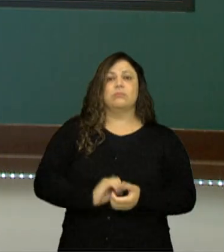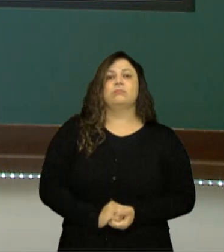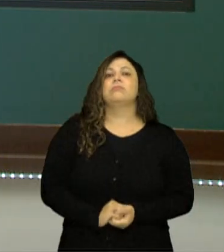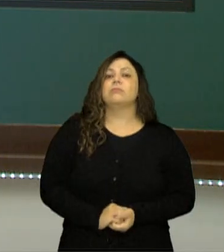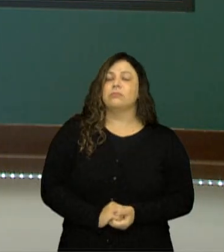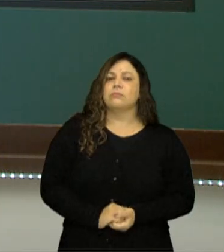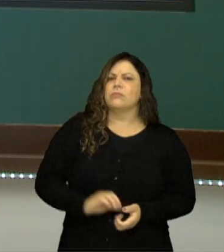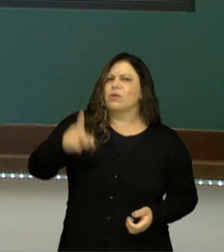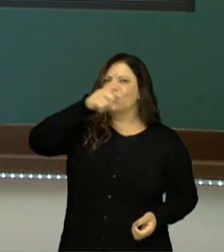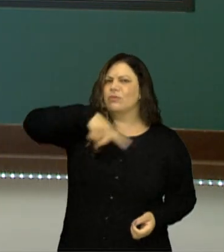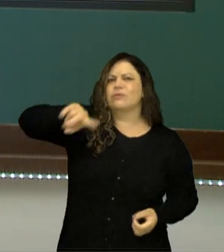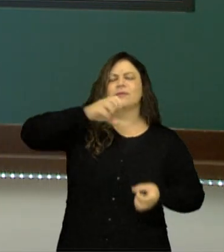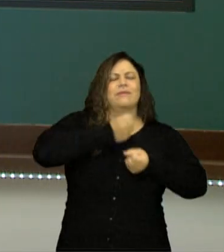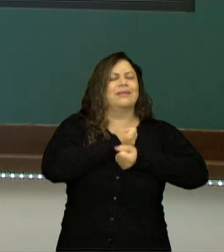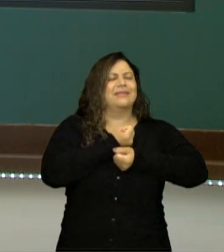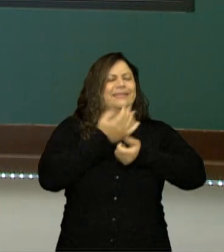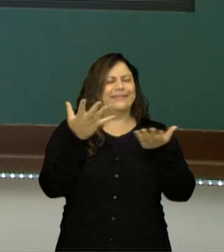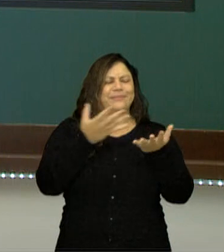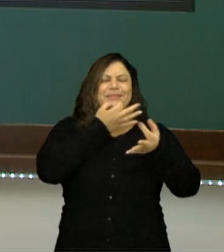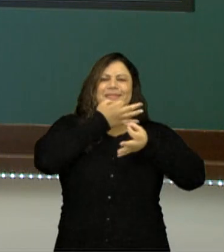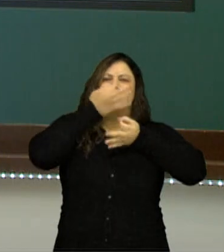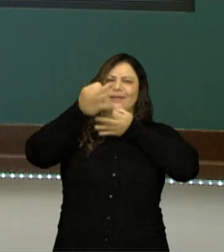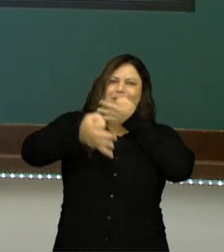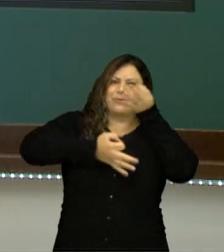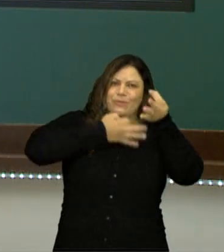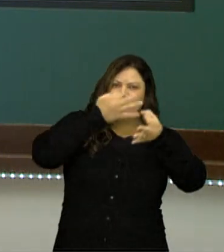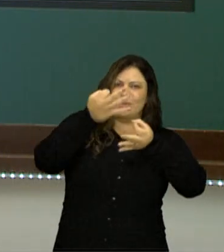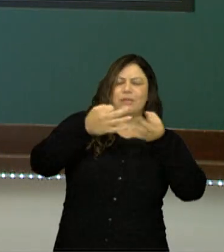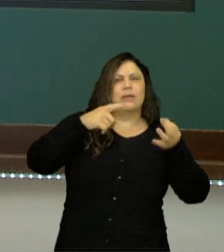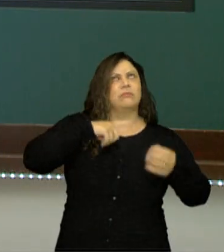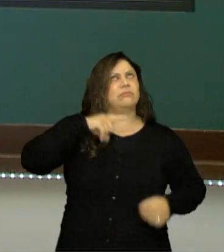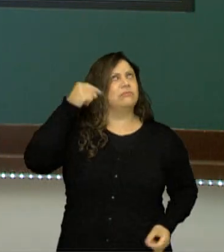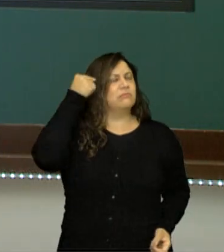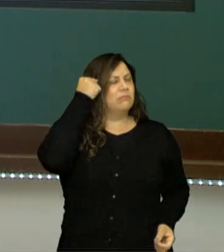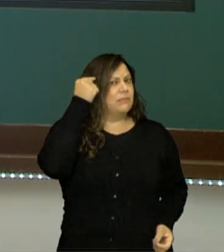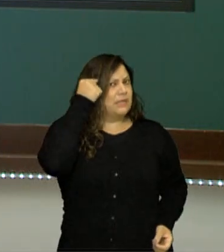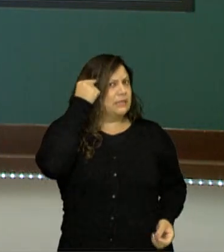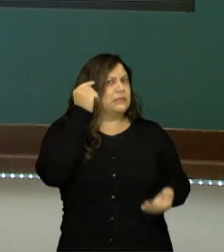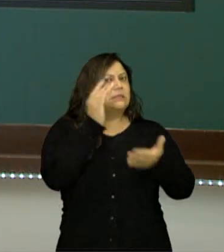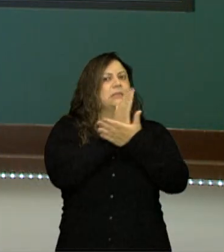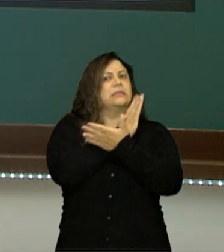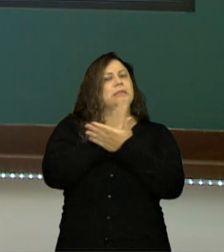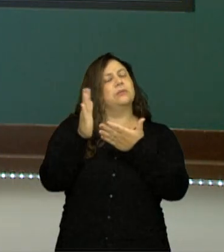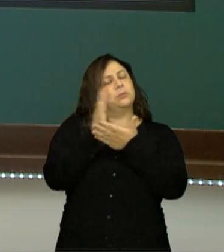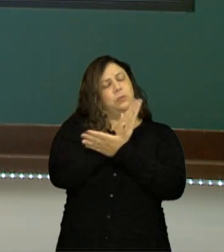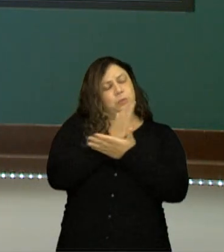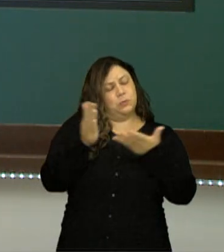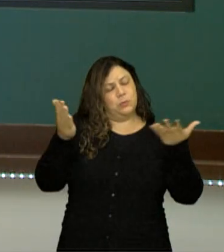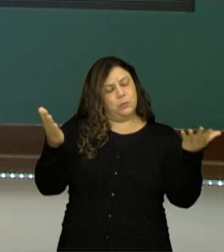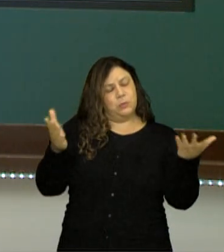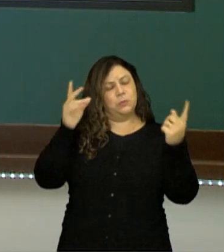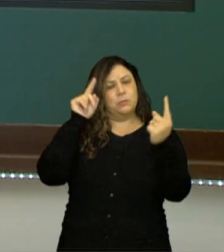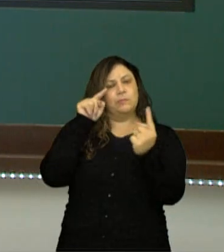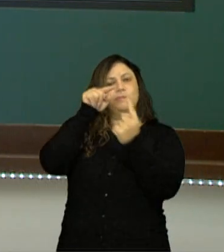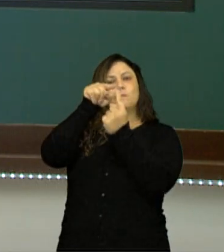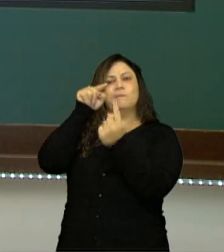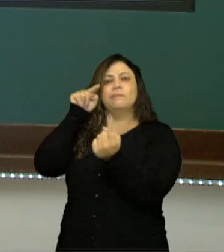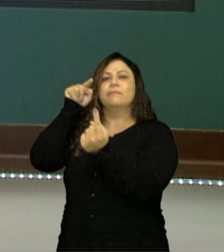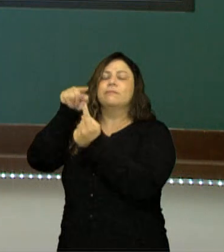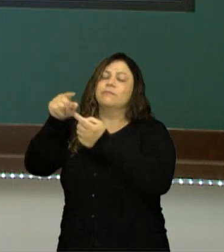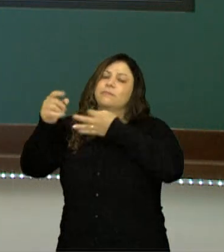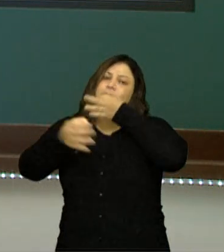você vai expressar a sua opinião, você tem que pensar em algumas coisas. As evidências ou